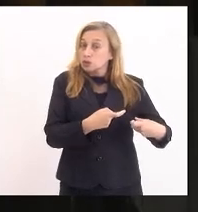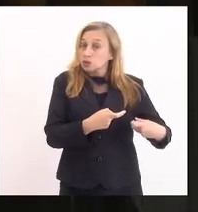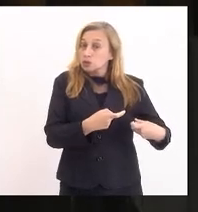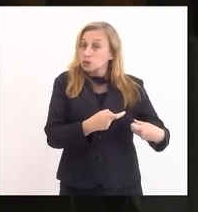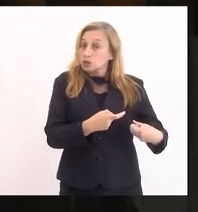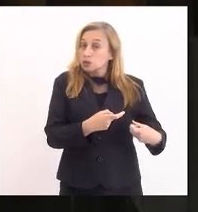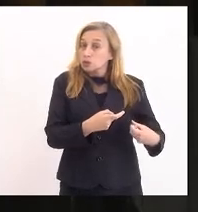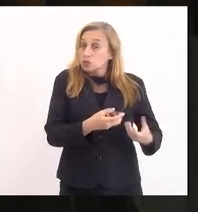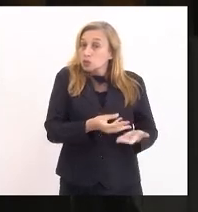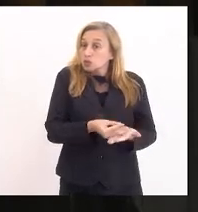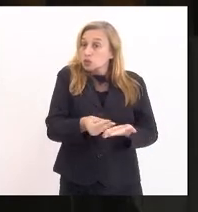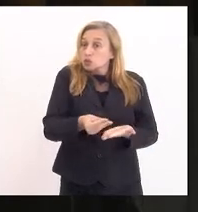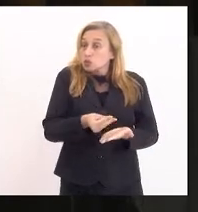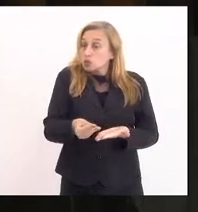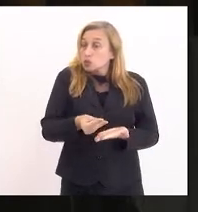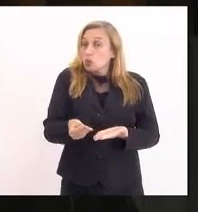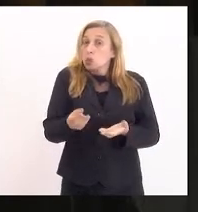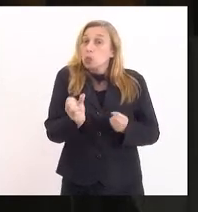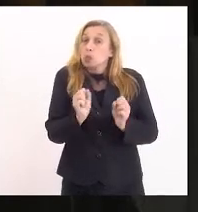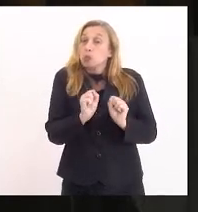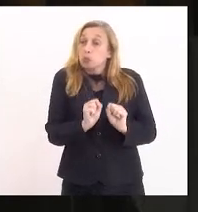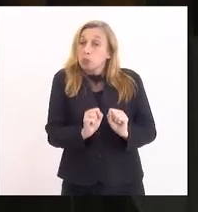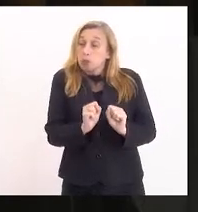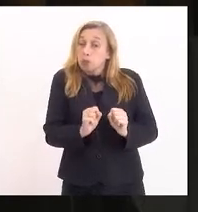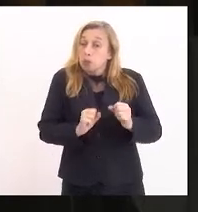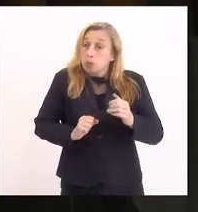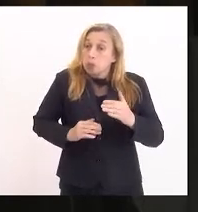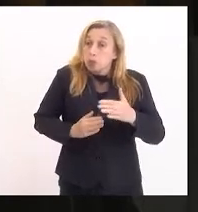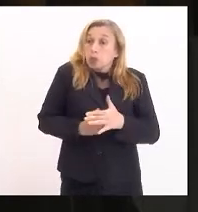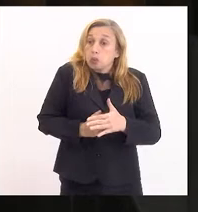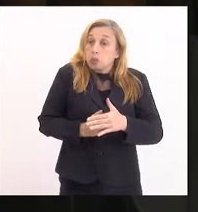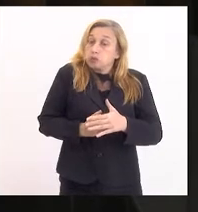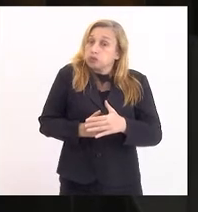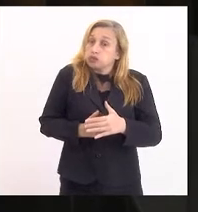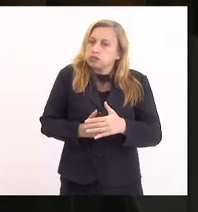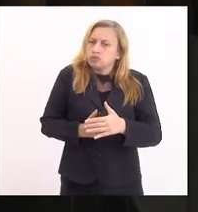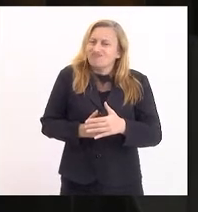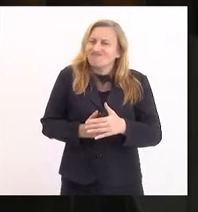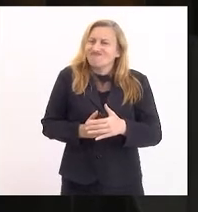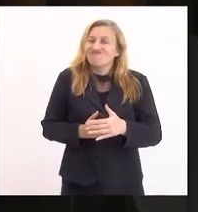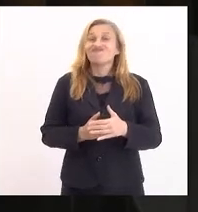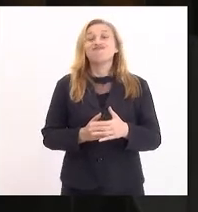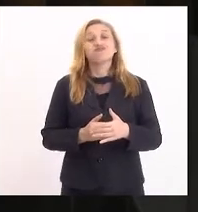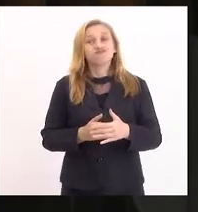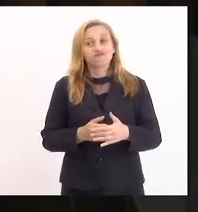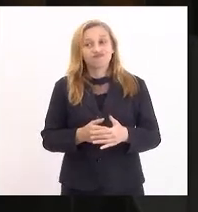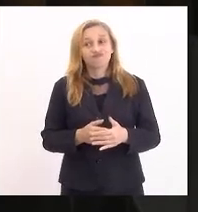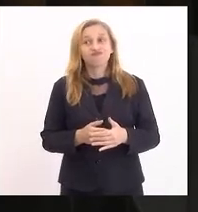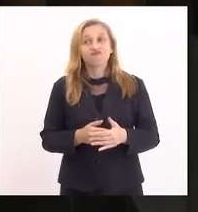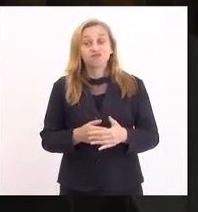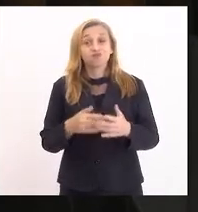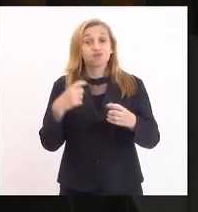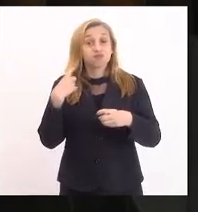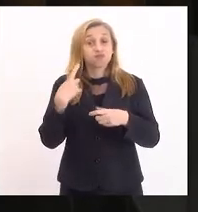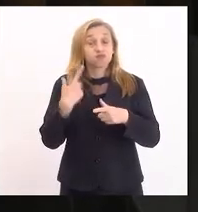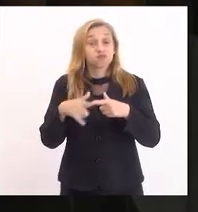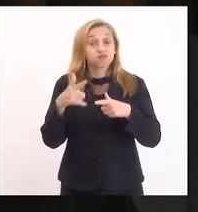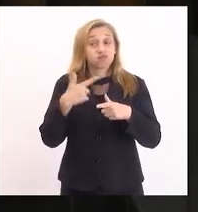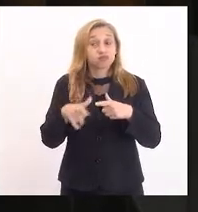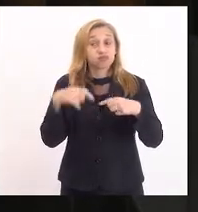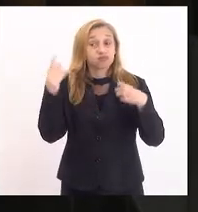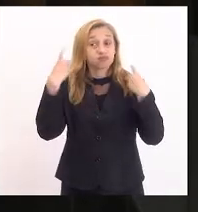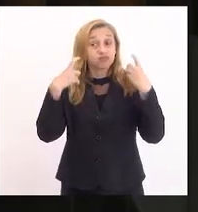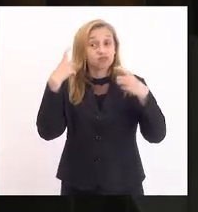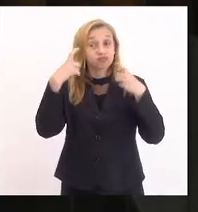poderia vir ficar truncado, o que seria uma calamidade. e por que que isso